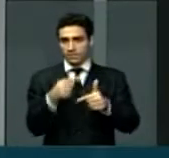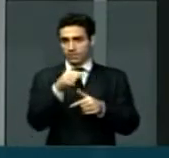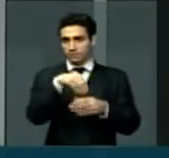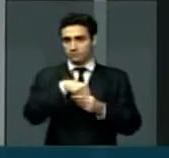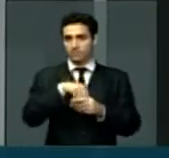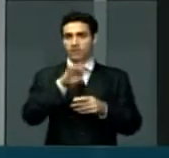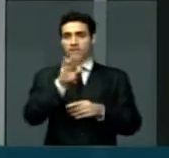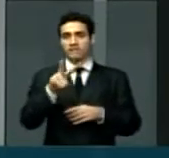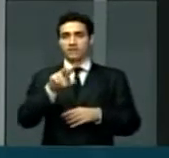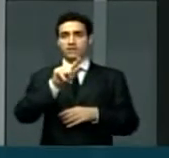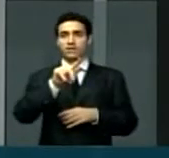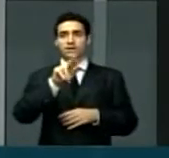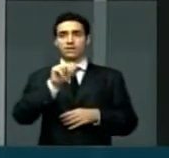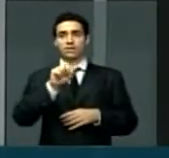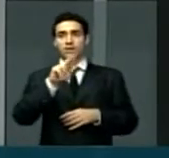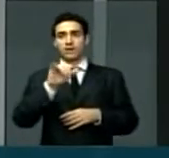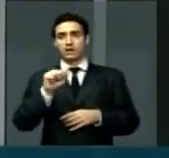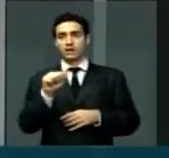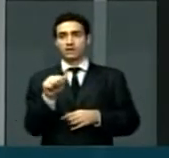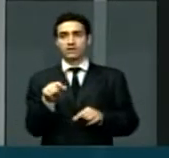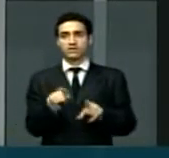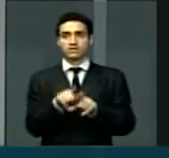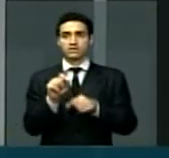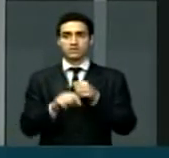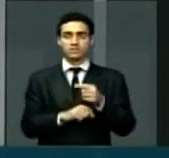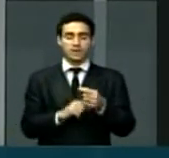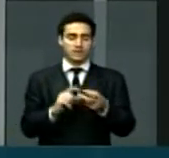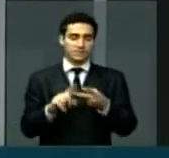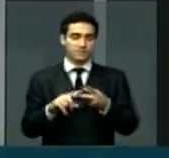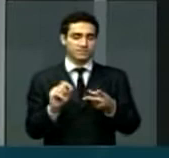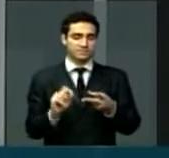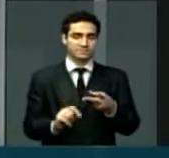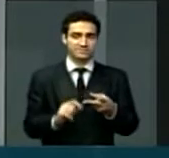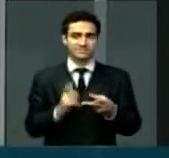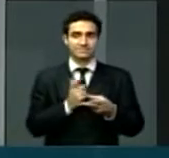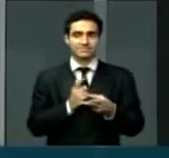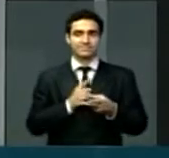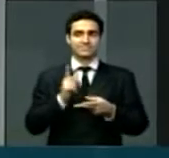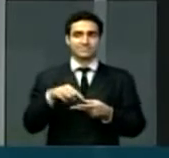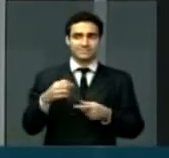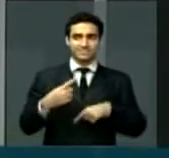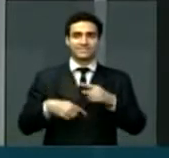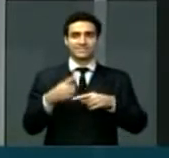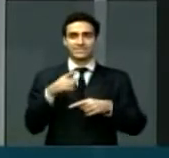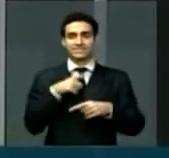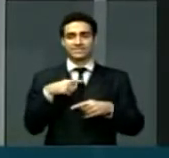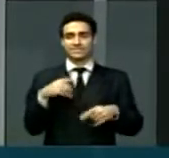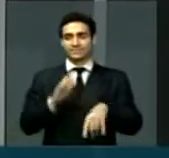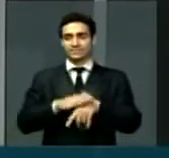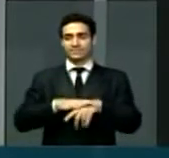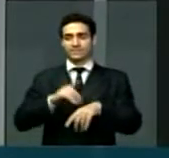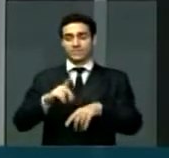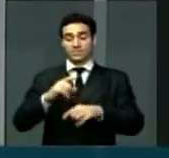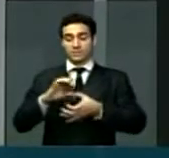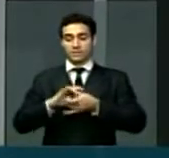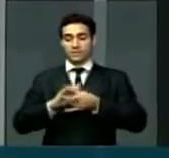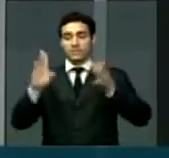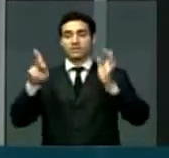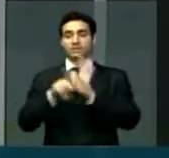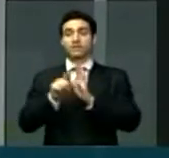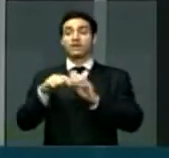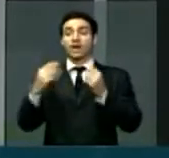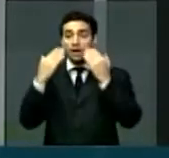destacar, como iniciativa, como inovação, como papel democrático da TV Guará, a